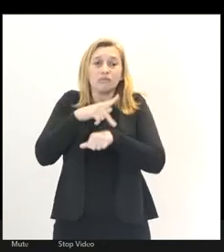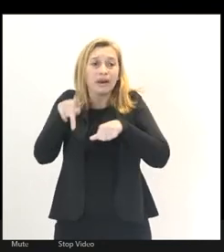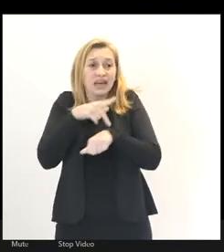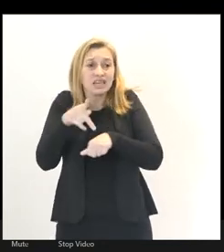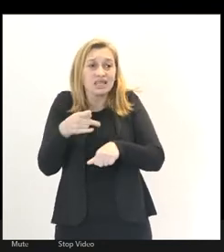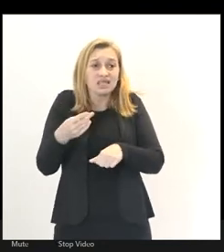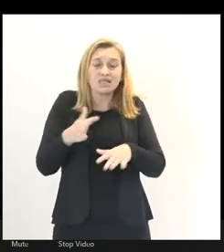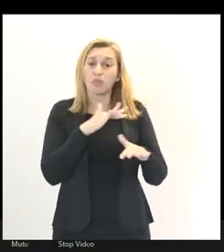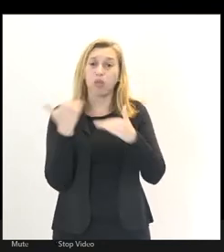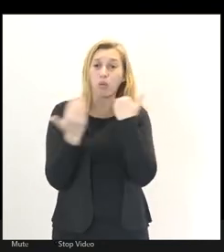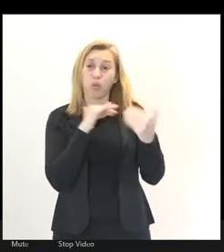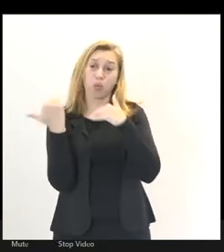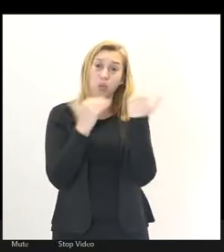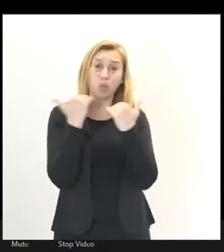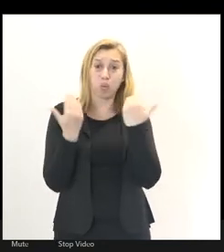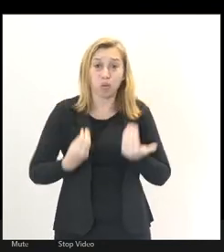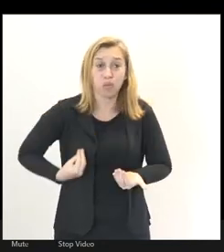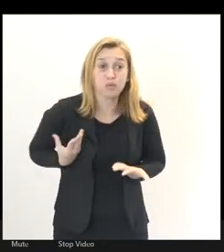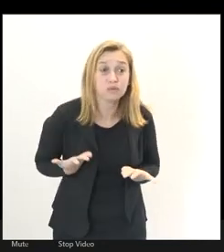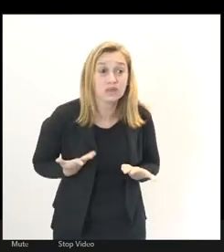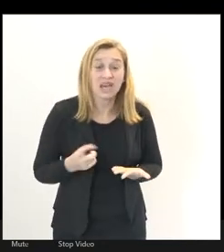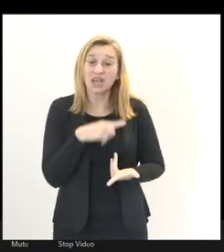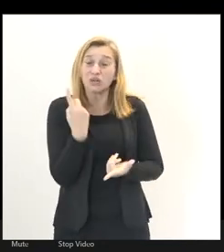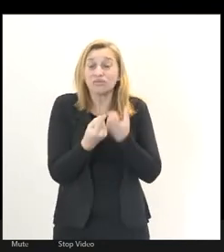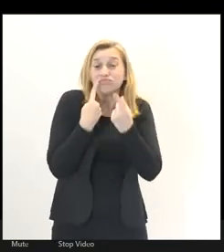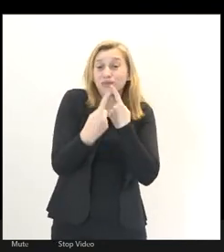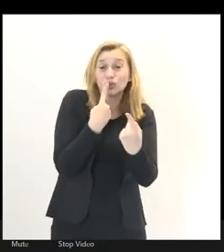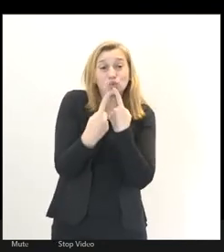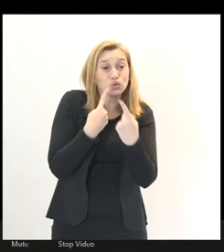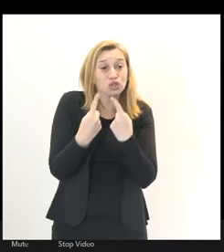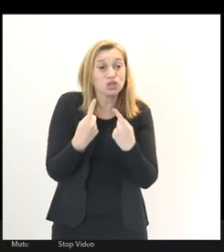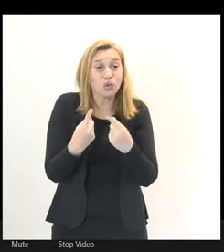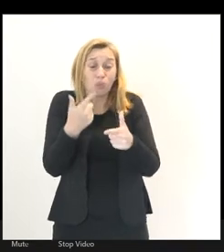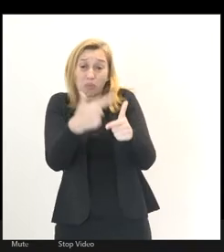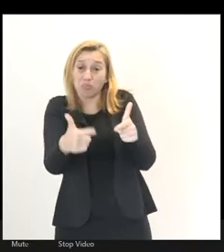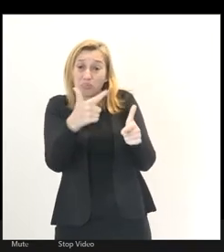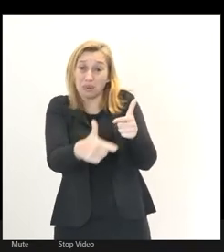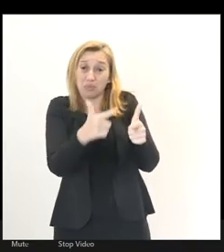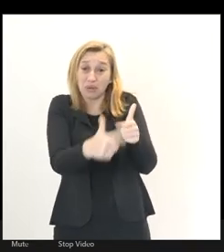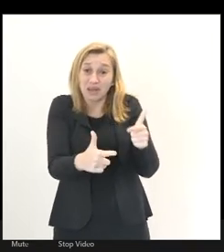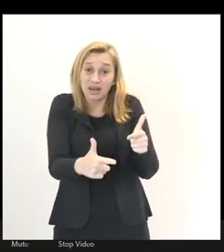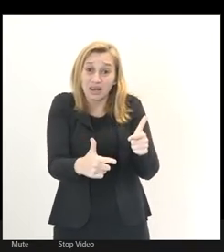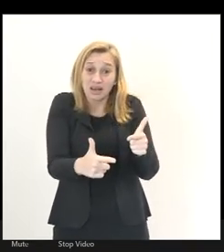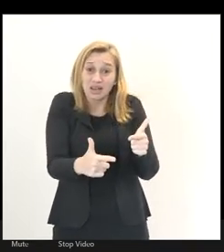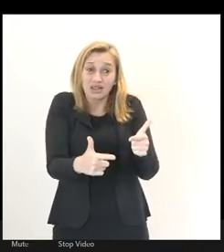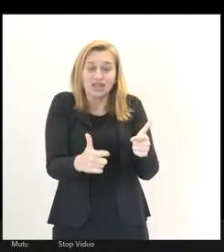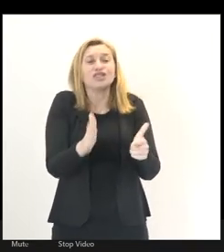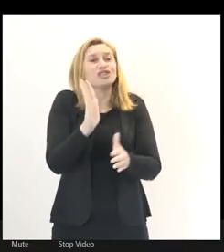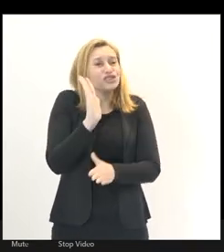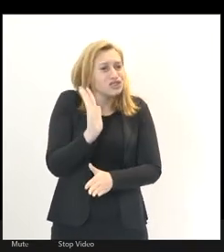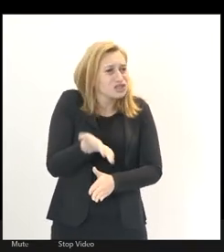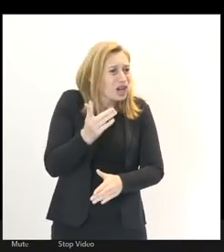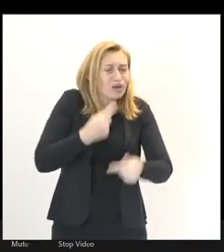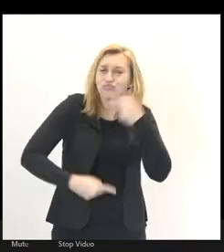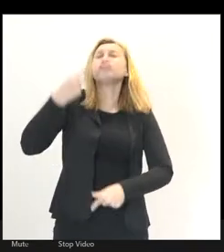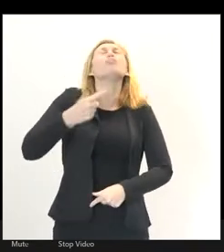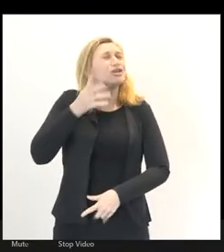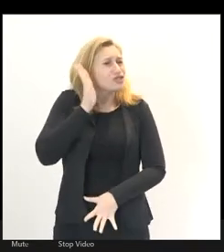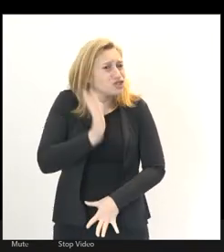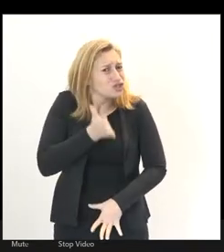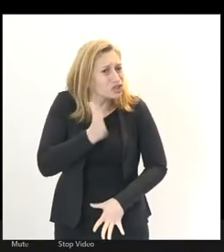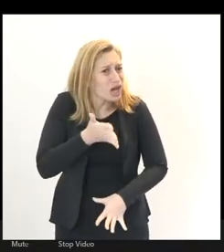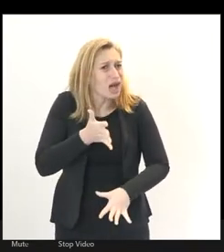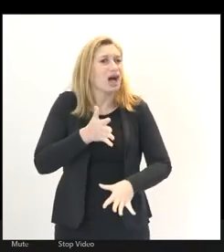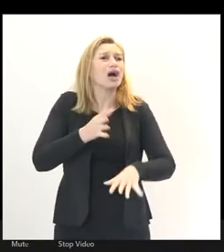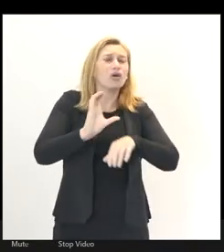e nós estamos aqui para discutir um problema que já foi superado com a